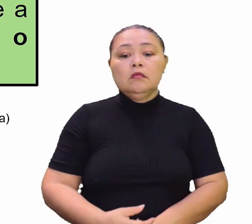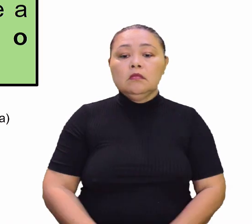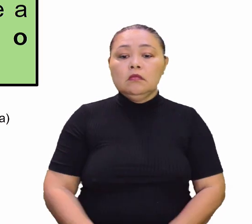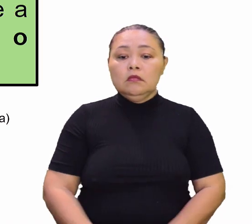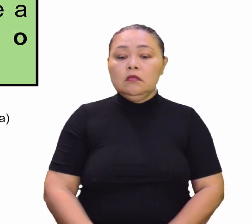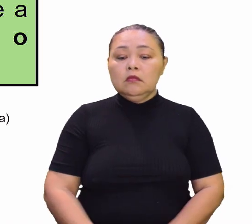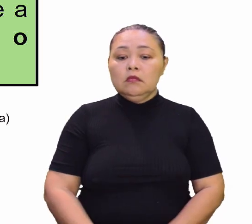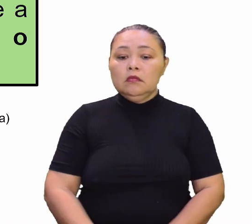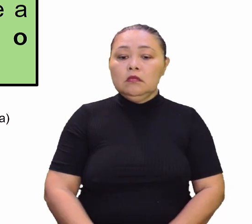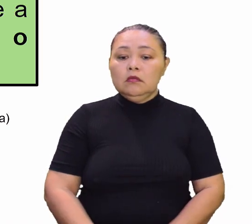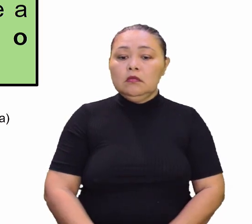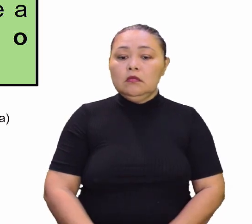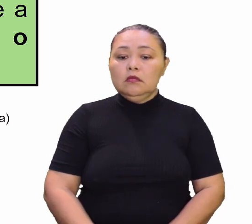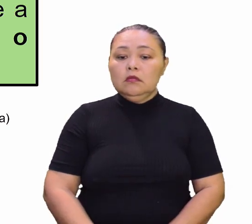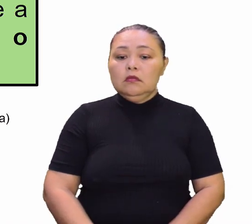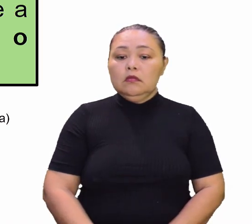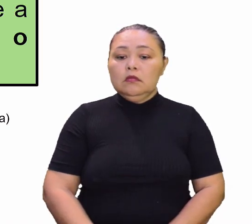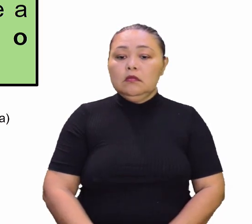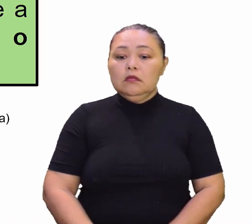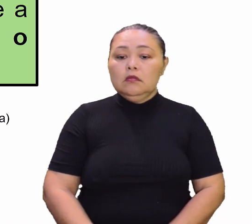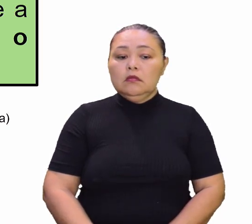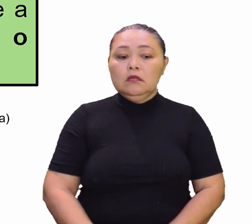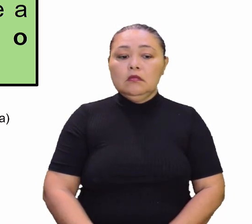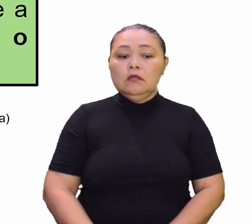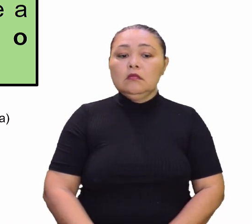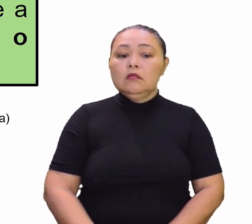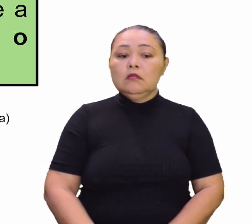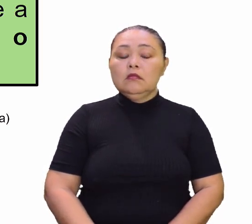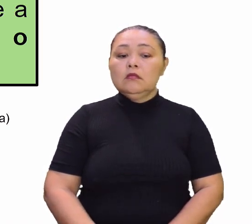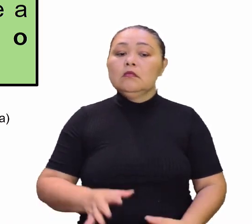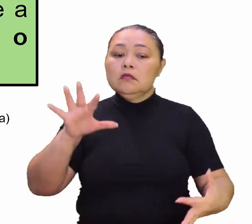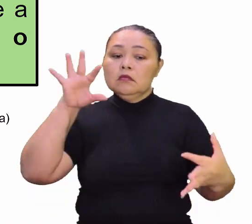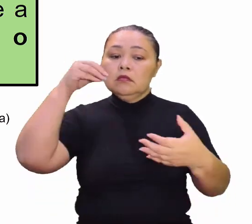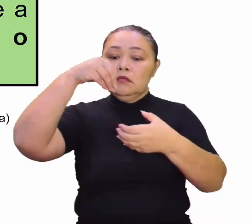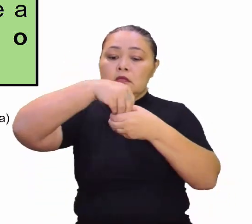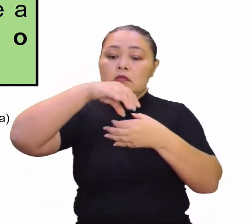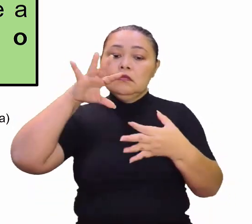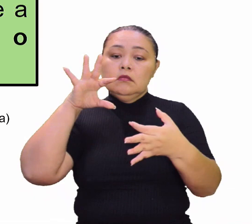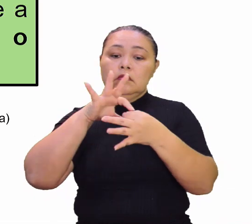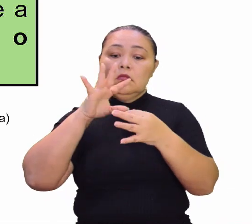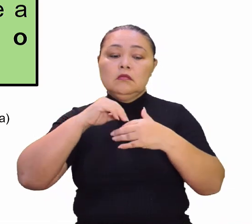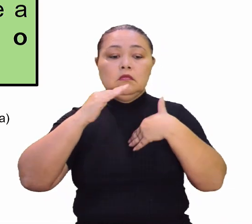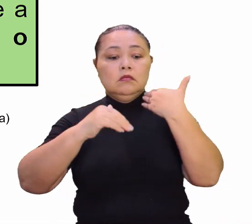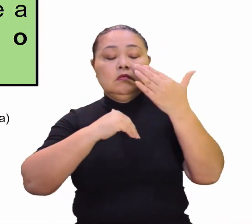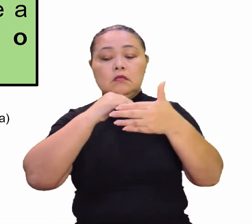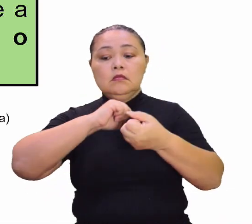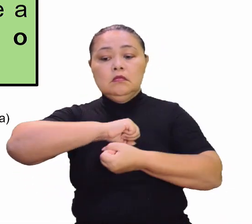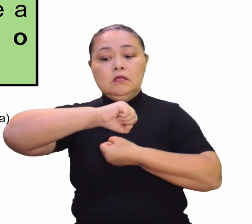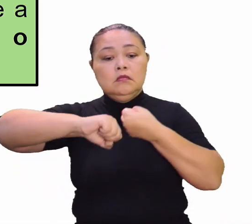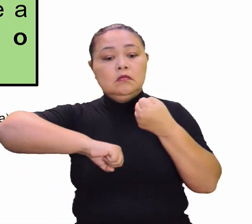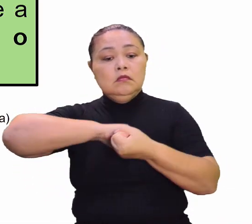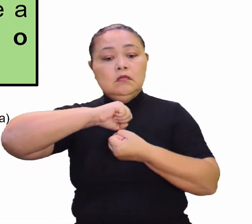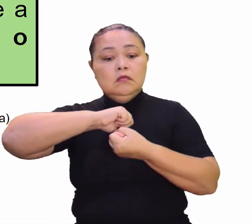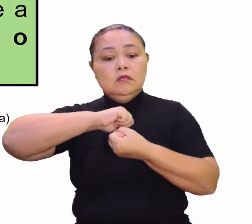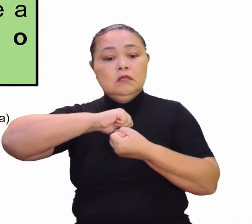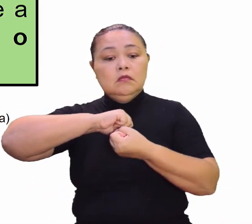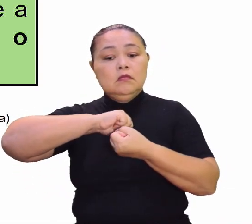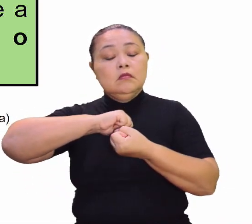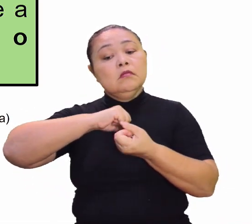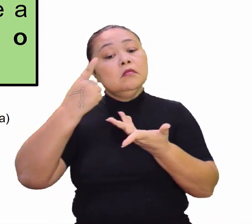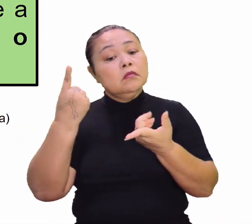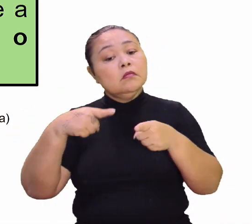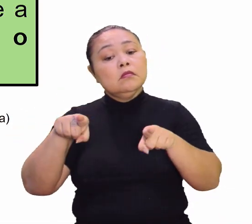Economia verde, no contexto de desenvolvimento sustentável